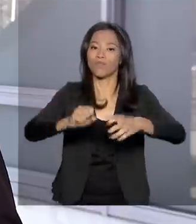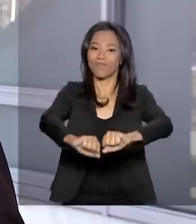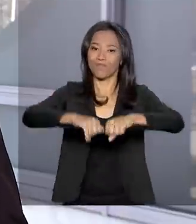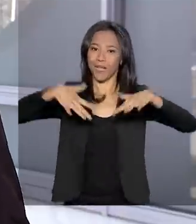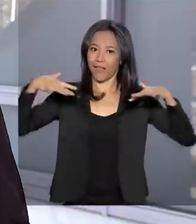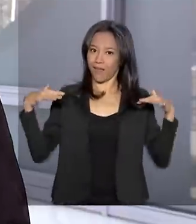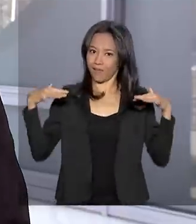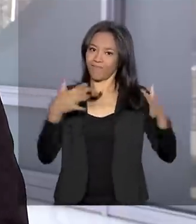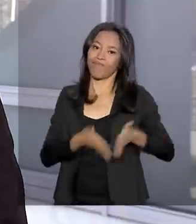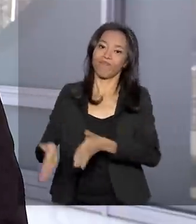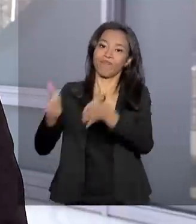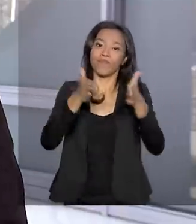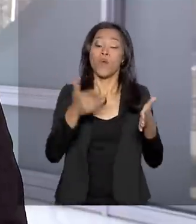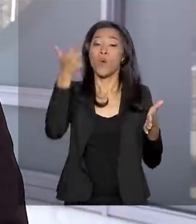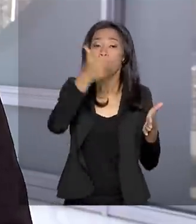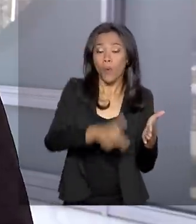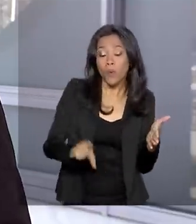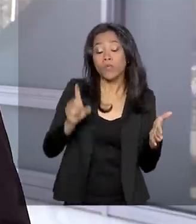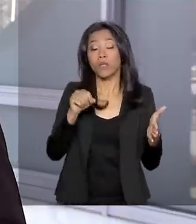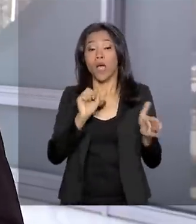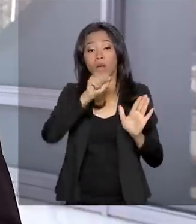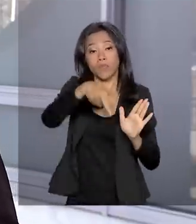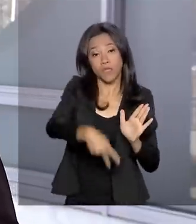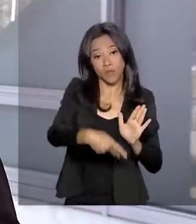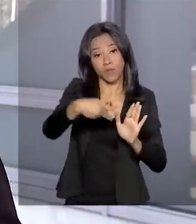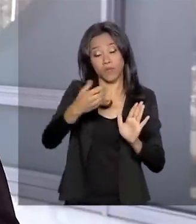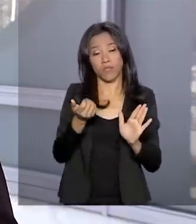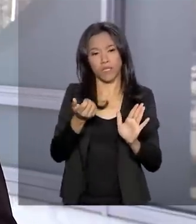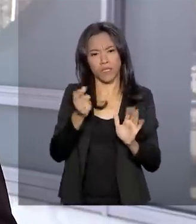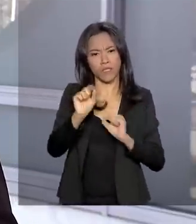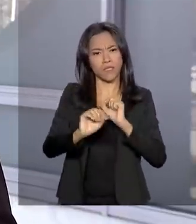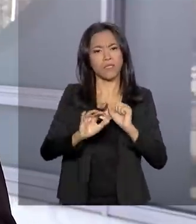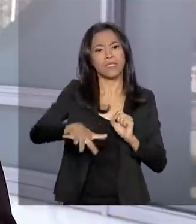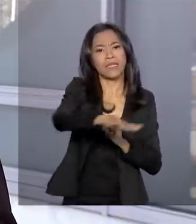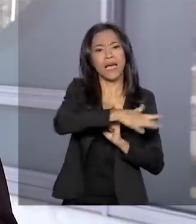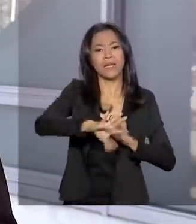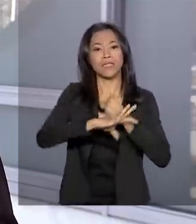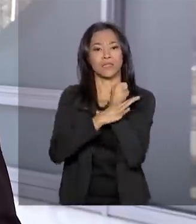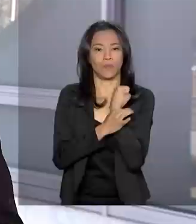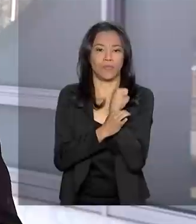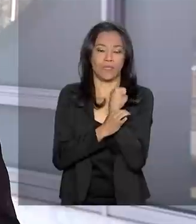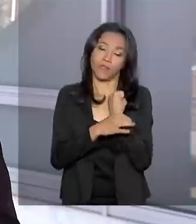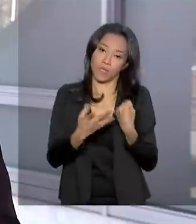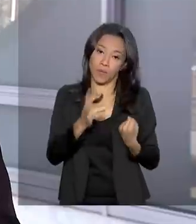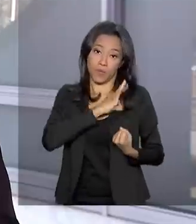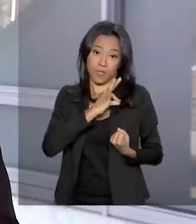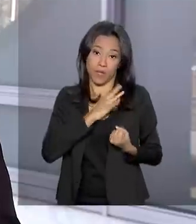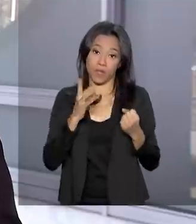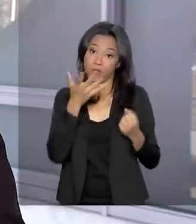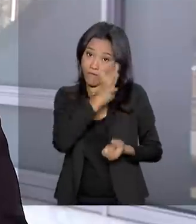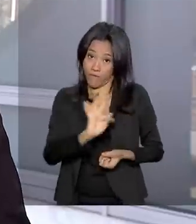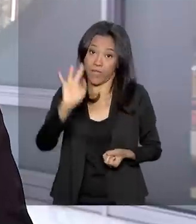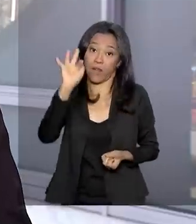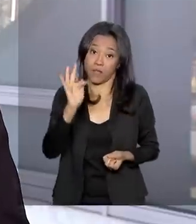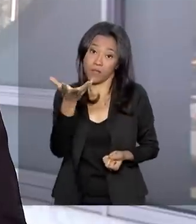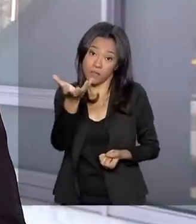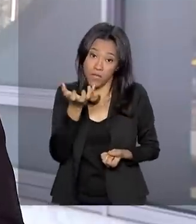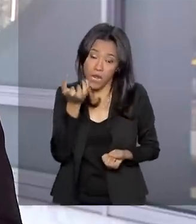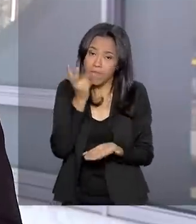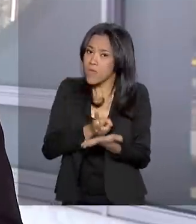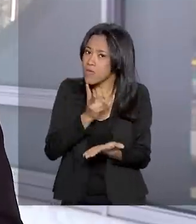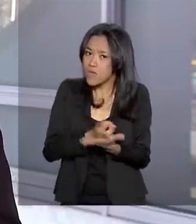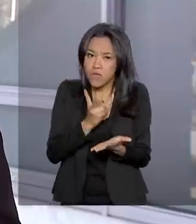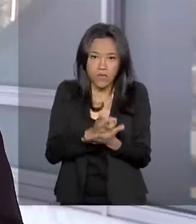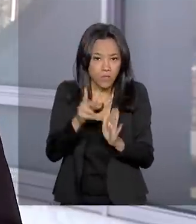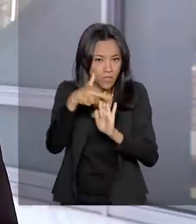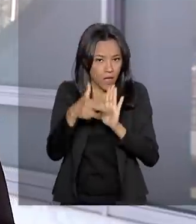Outra questão em aberto são as aposentadorias de profissionais da área de segurança pública. Policiais federais, por exemplo, eles querem as mesmas